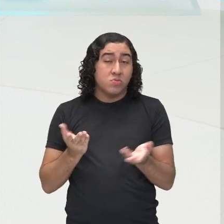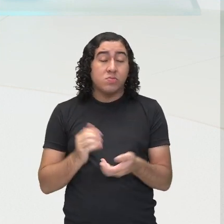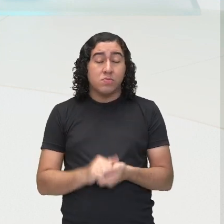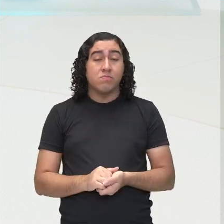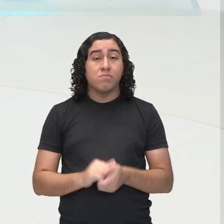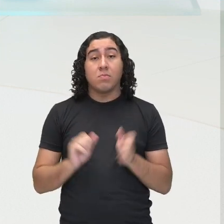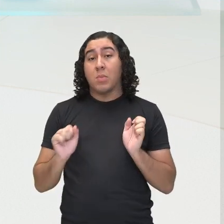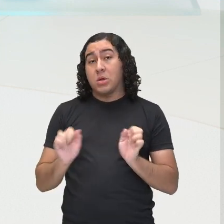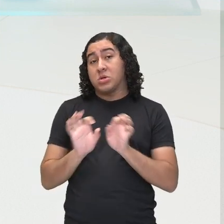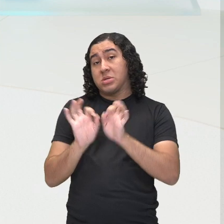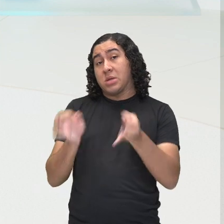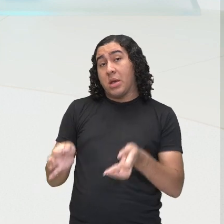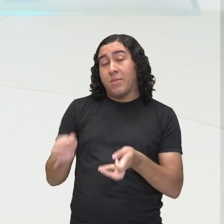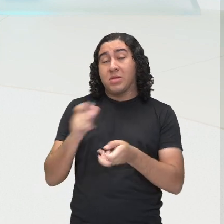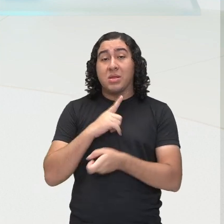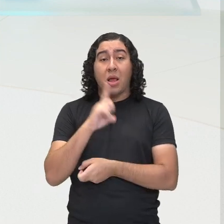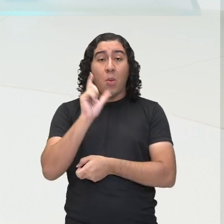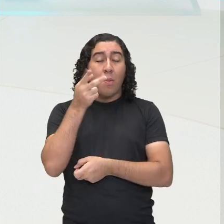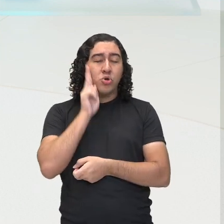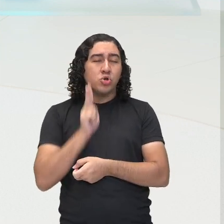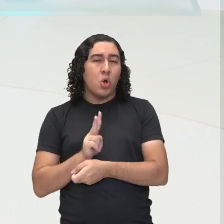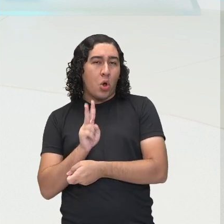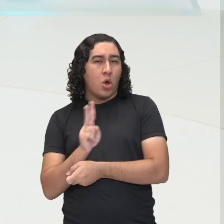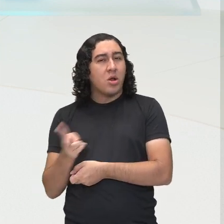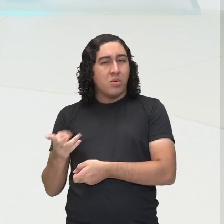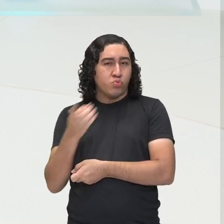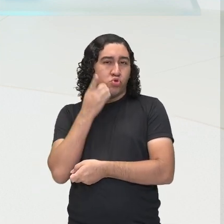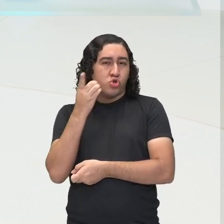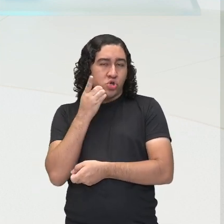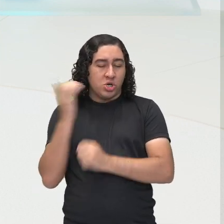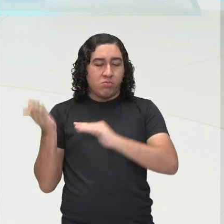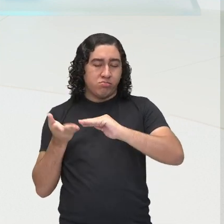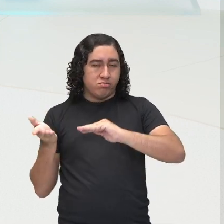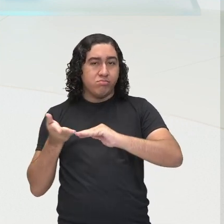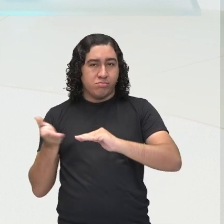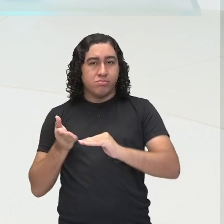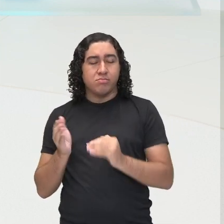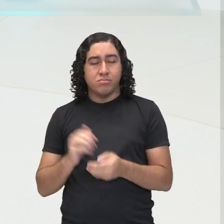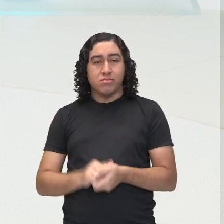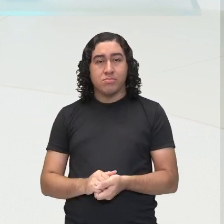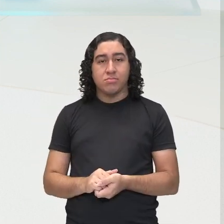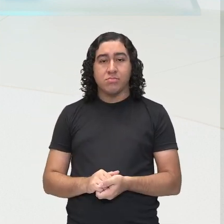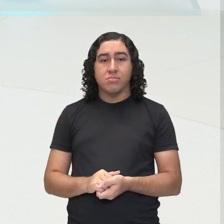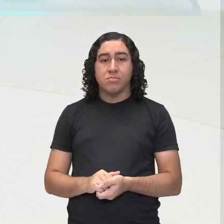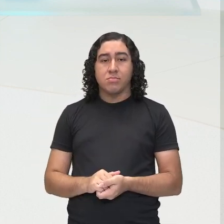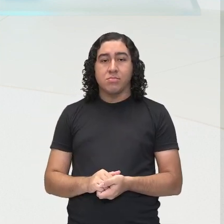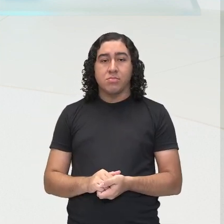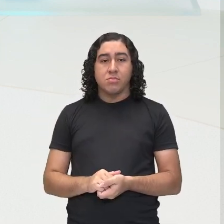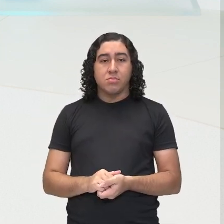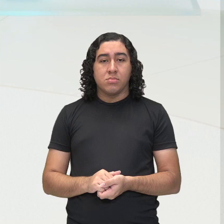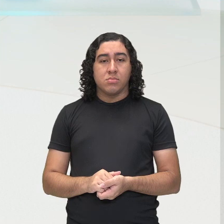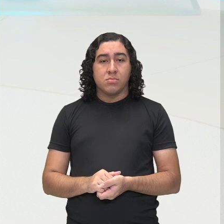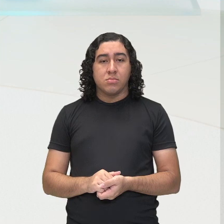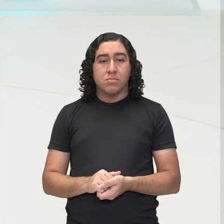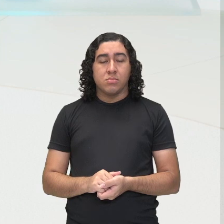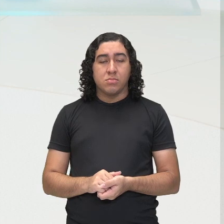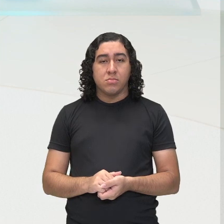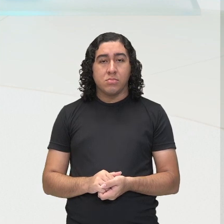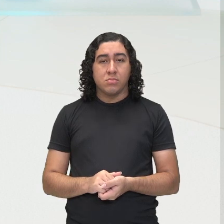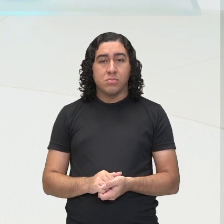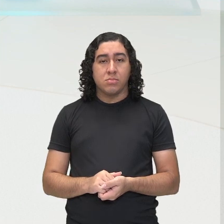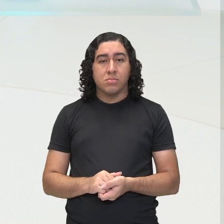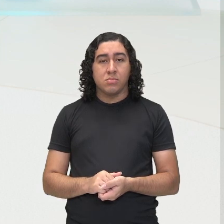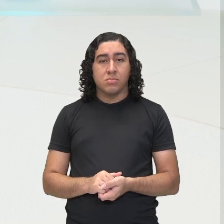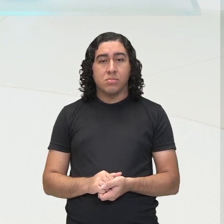seja, uma história da Era Contemporânea, que é os dias de hoje. Então, ele pode contar uma